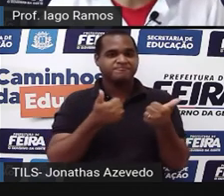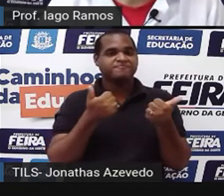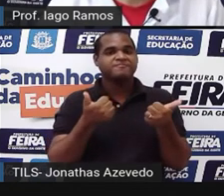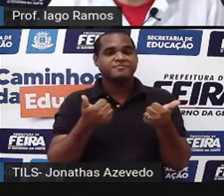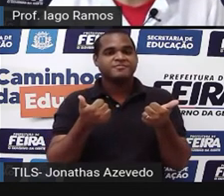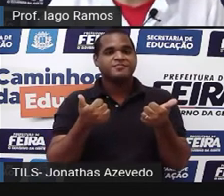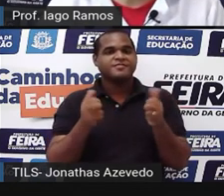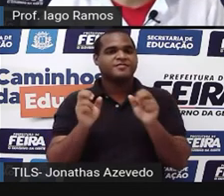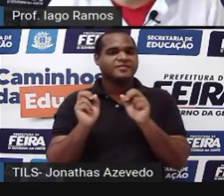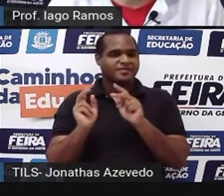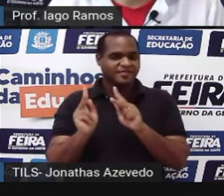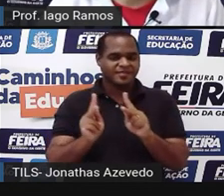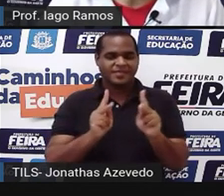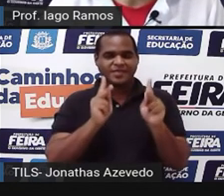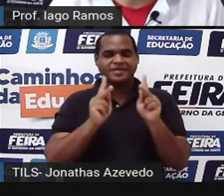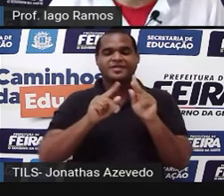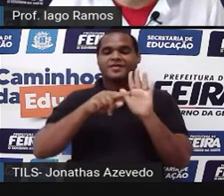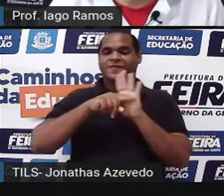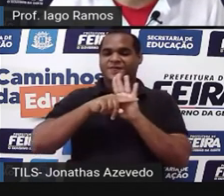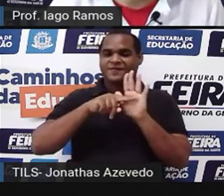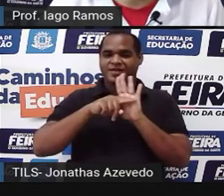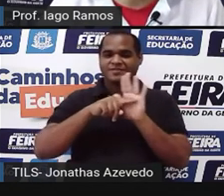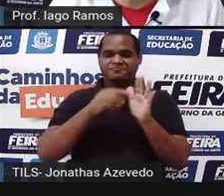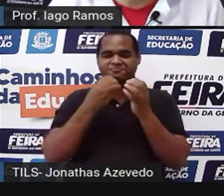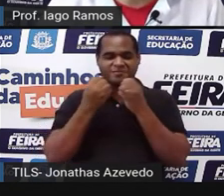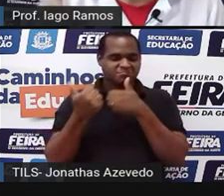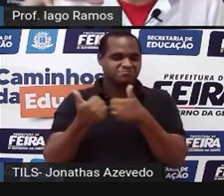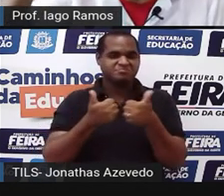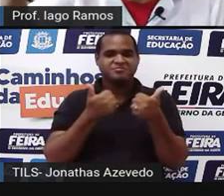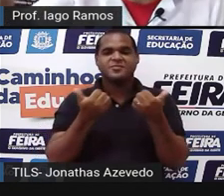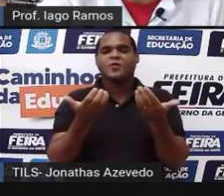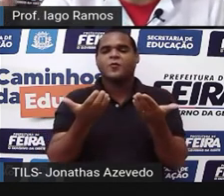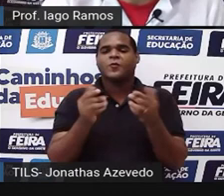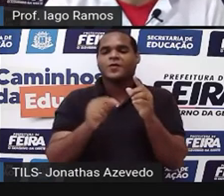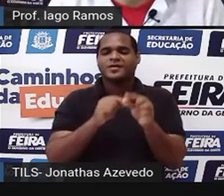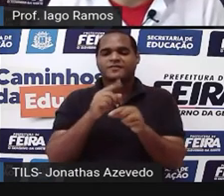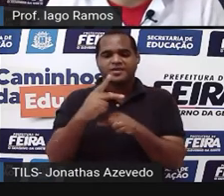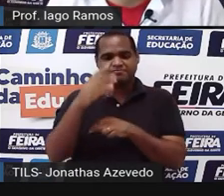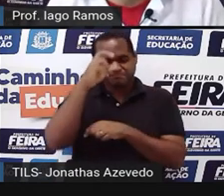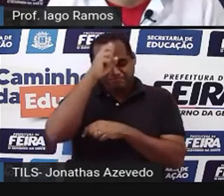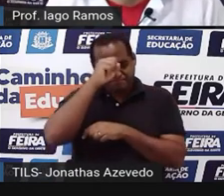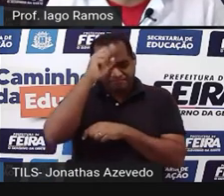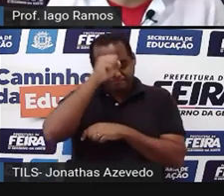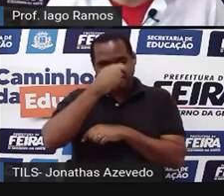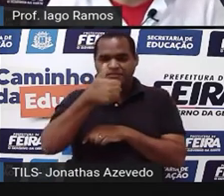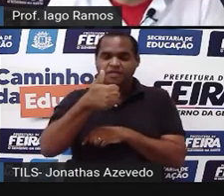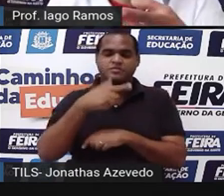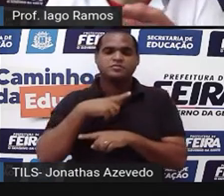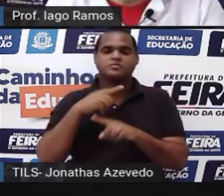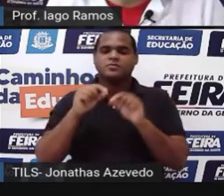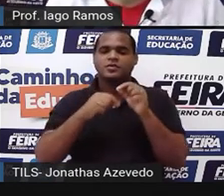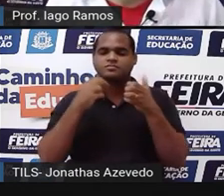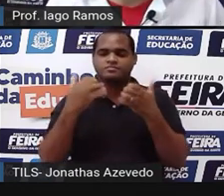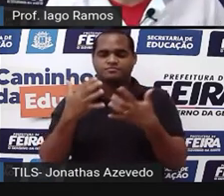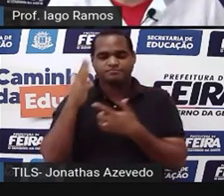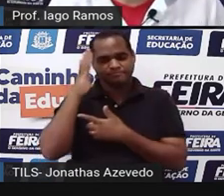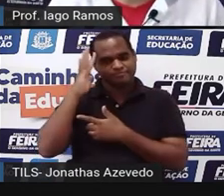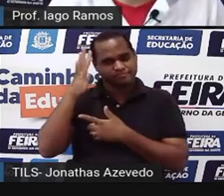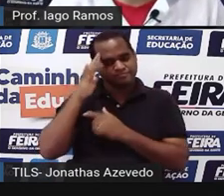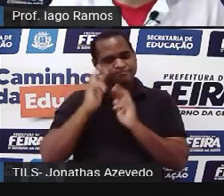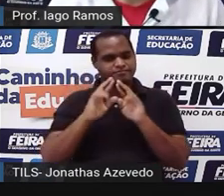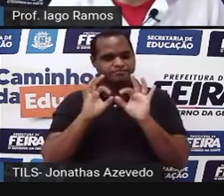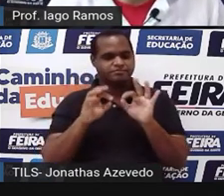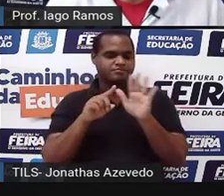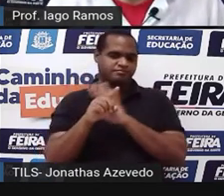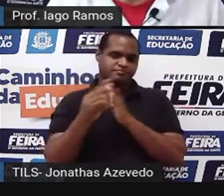beleza vamos avaliar aqui a nossa aula o que você aprendeu nessa aula para isso você pode pensar em responder essa